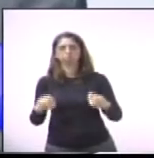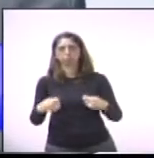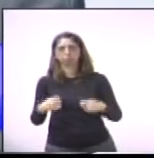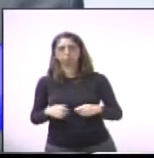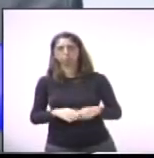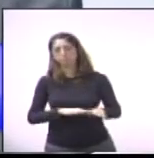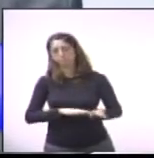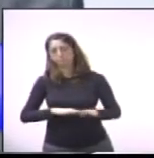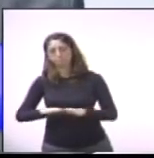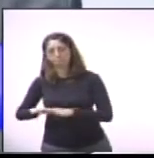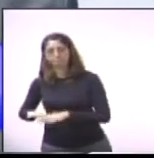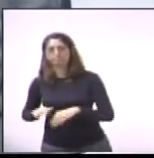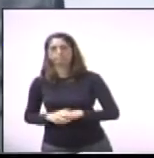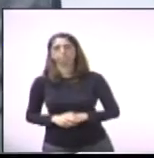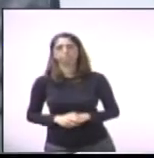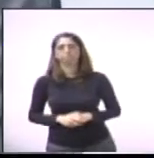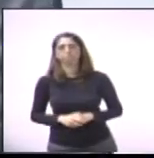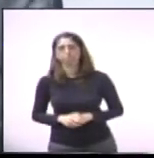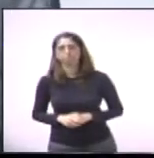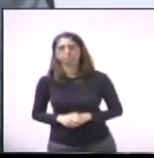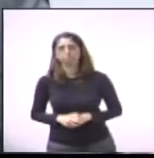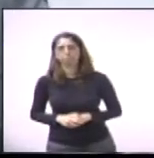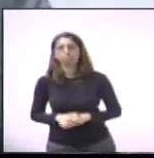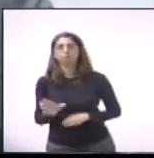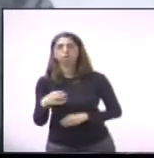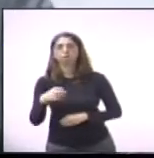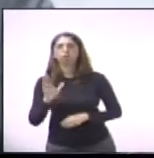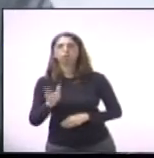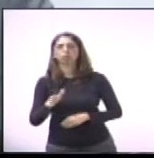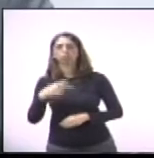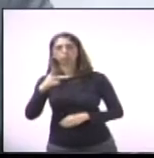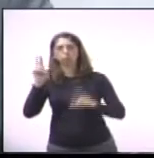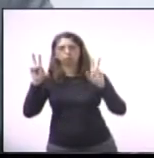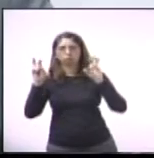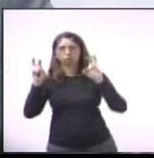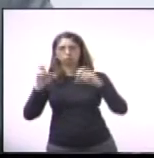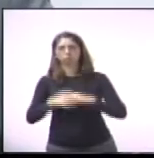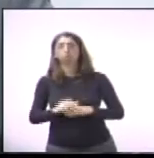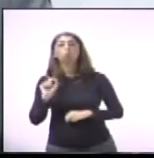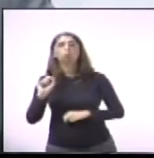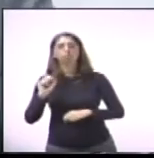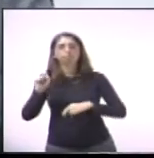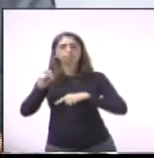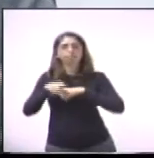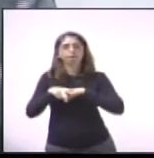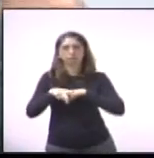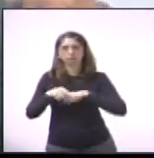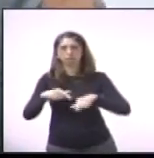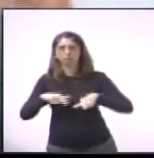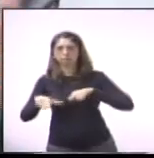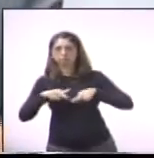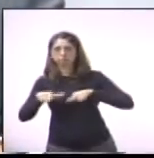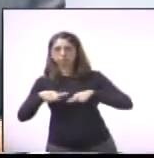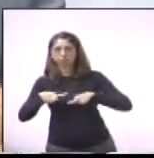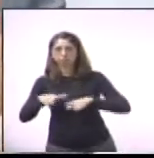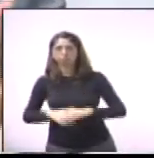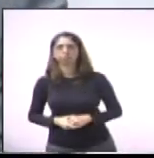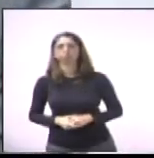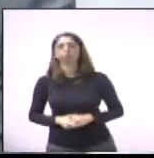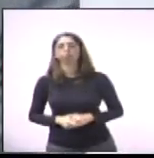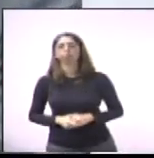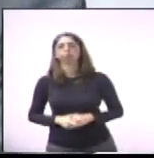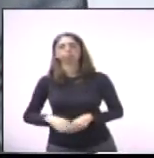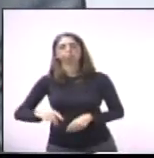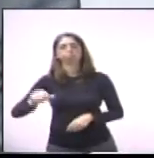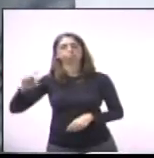de falar de um assunto que o companheiro Tiguila colocou, que é a questão da empregabilidade. Já foi dito